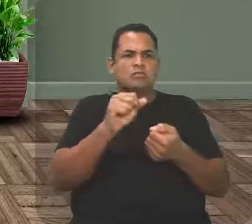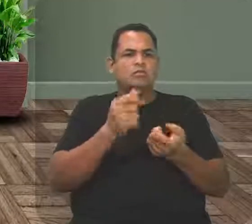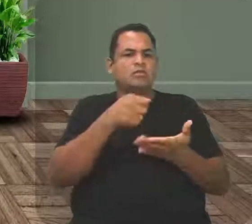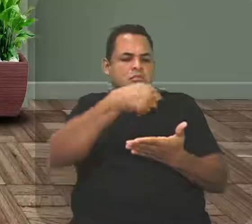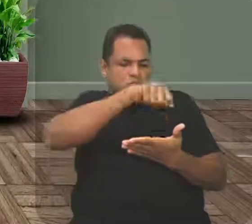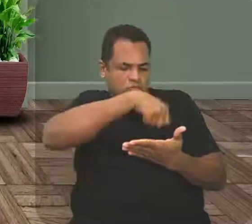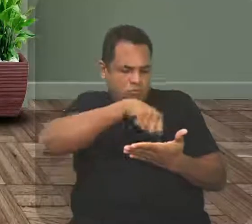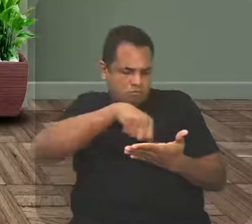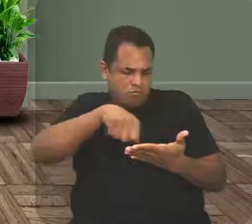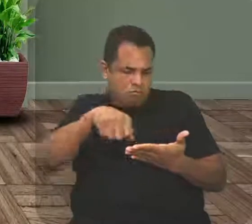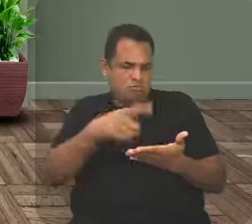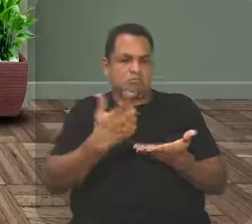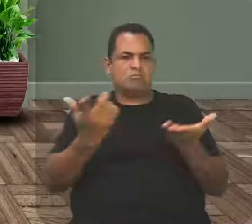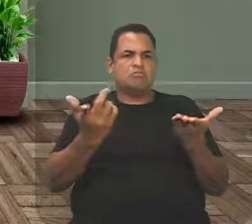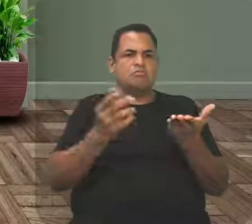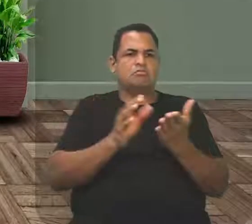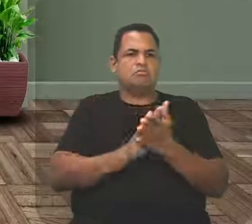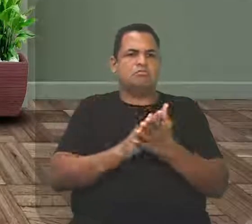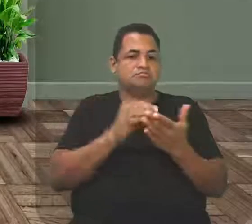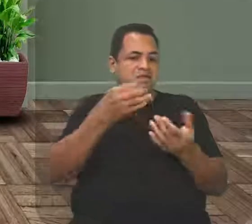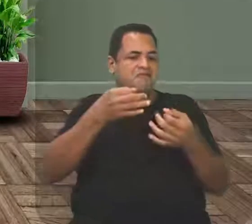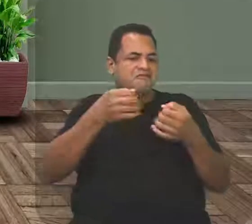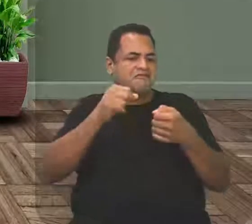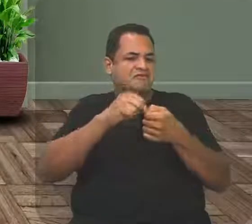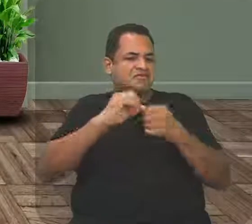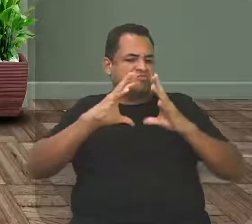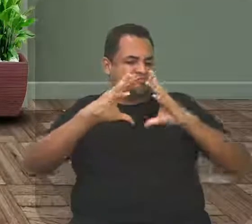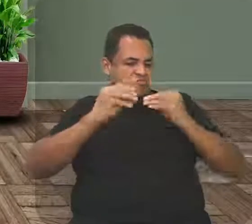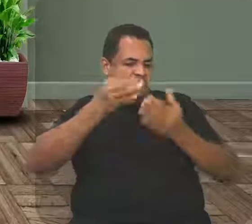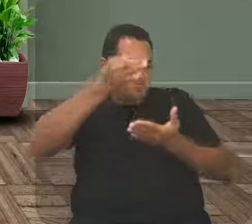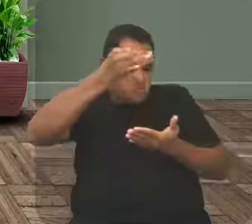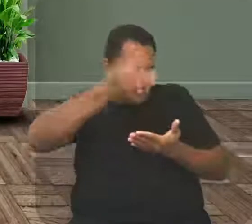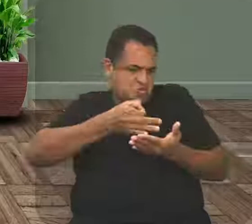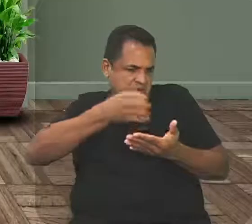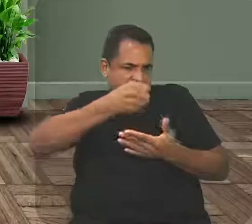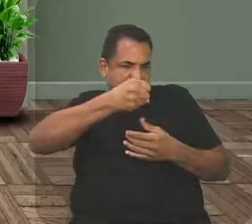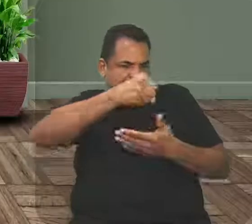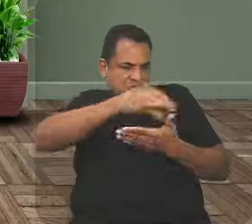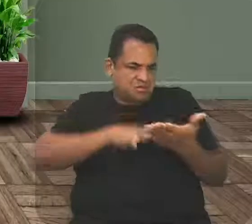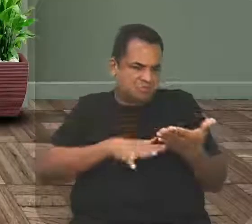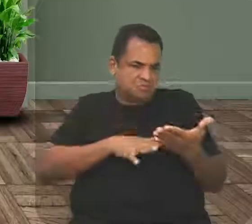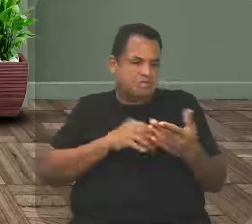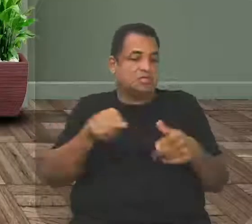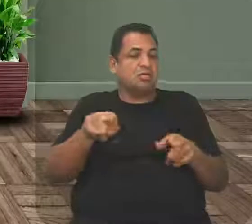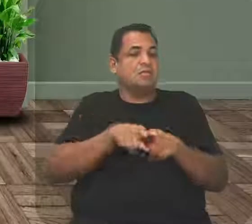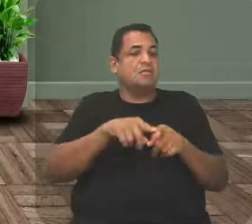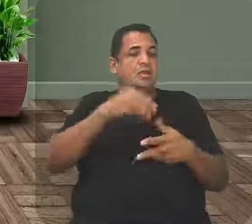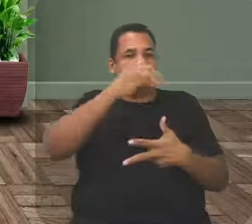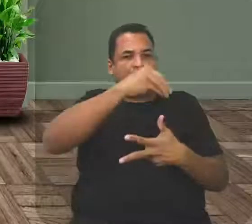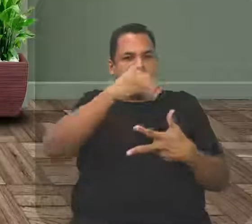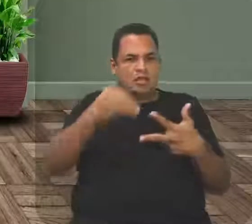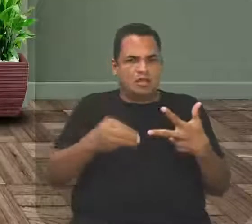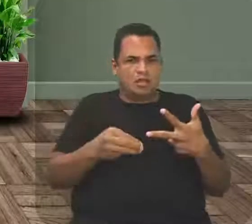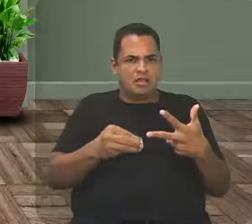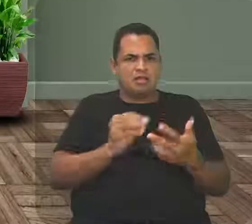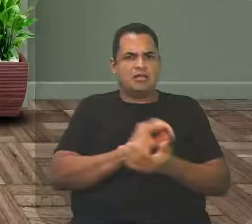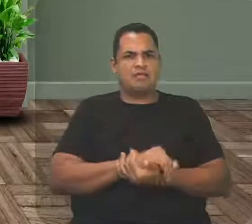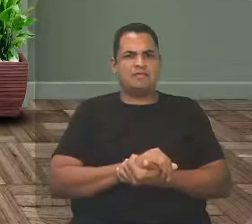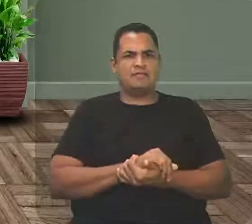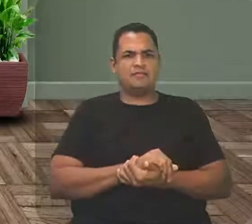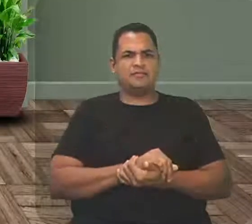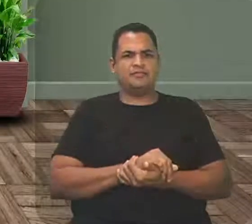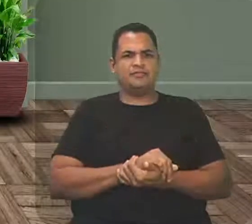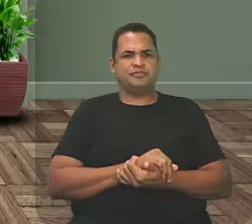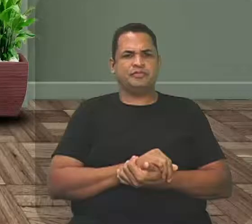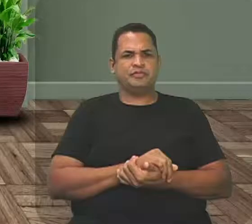anotação. Olha aí, isso é para gabaritar totalmente na atividade no Enem. Se liga, então.